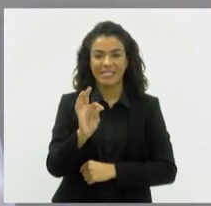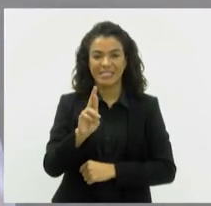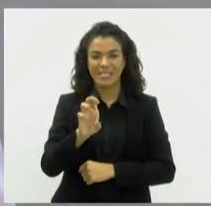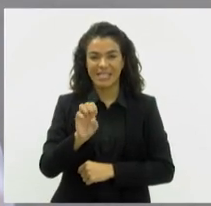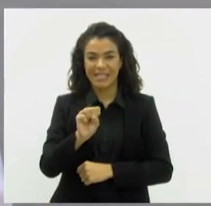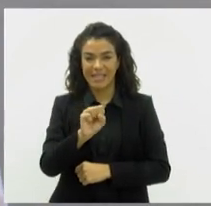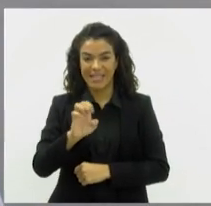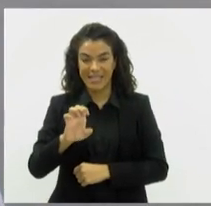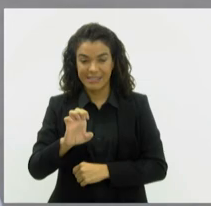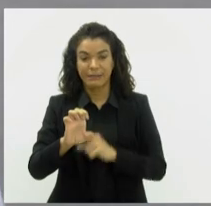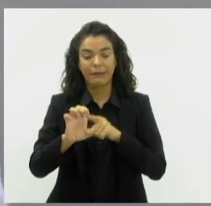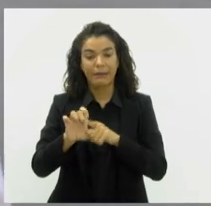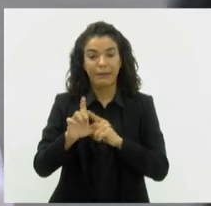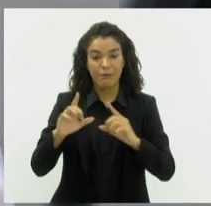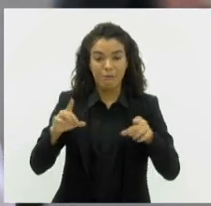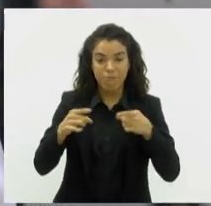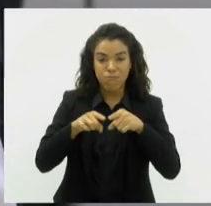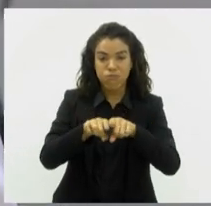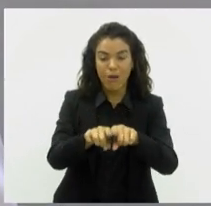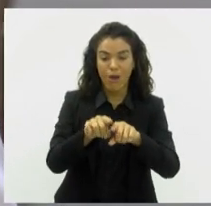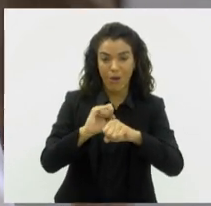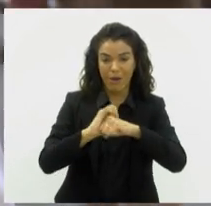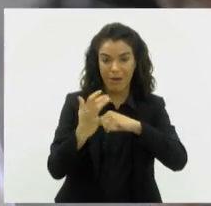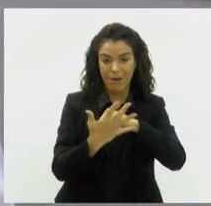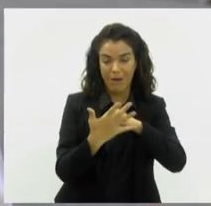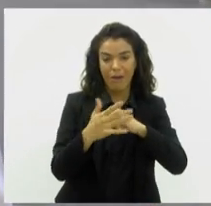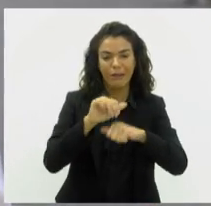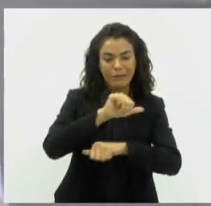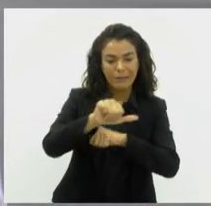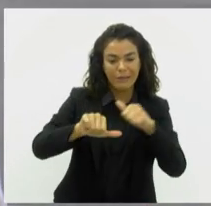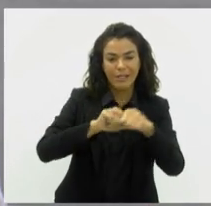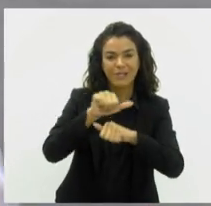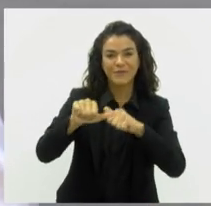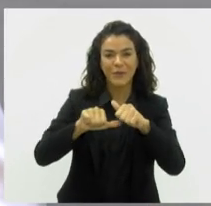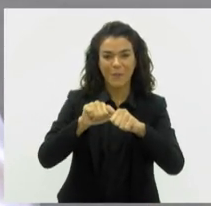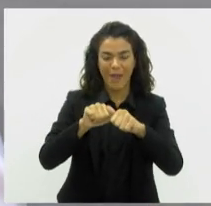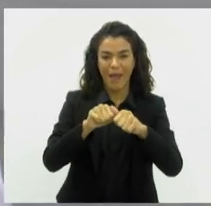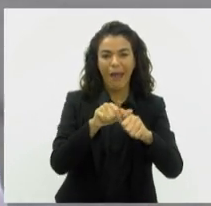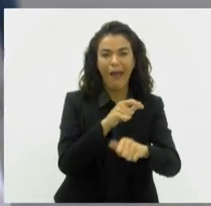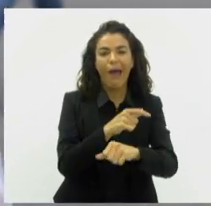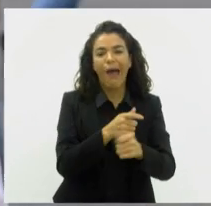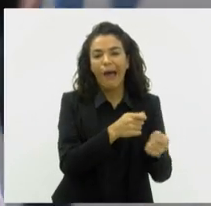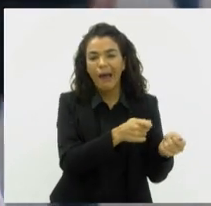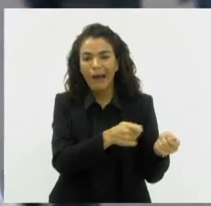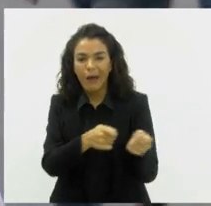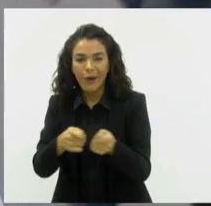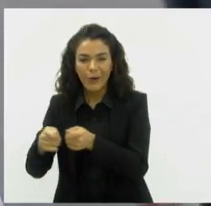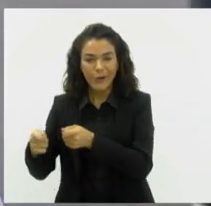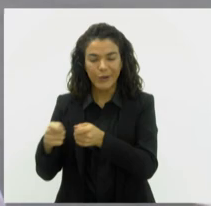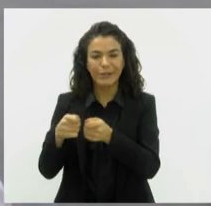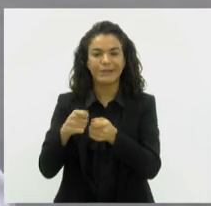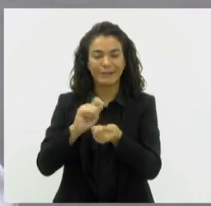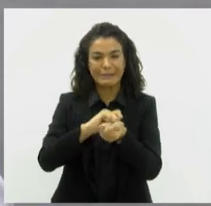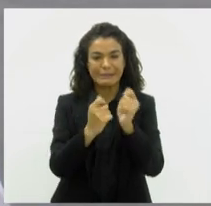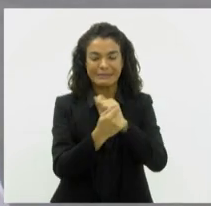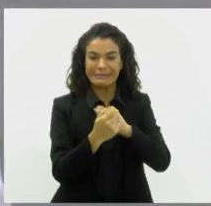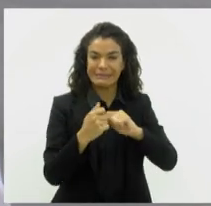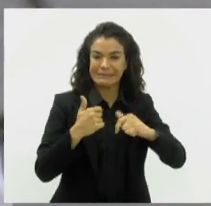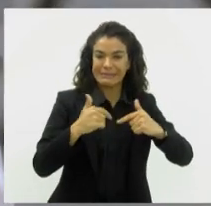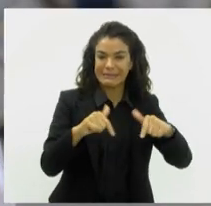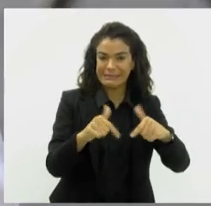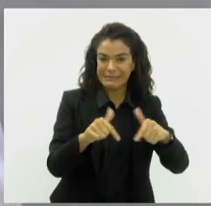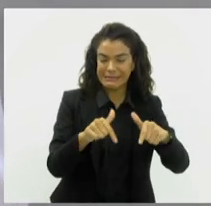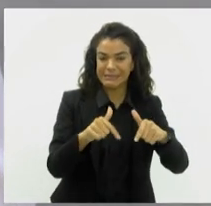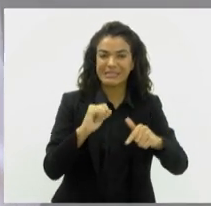com a pandemia, aumentou, além de transformar essa adequação do modo de trabalho, você tem uma carga de